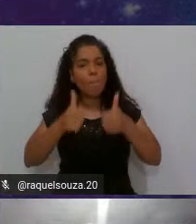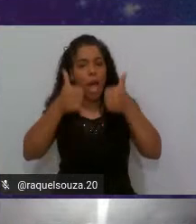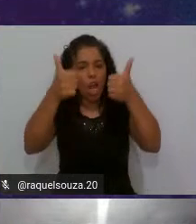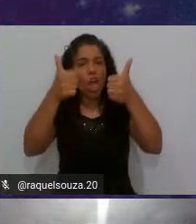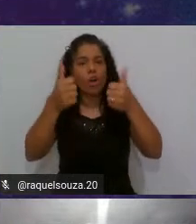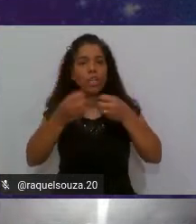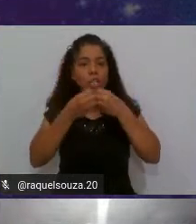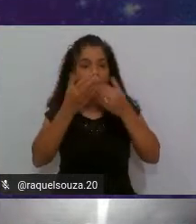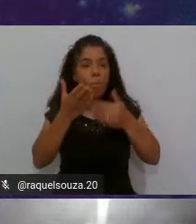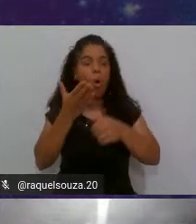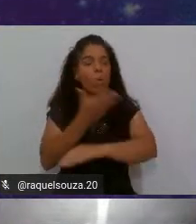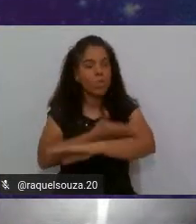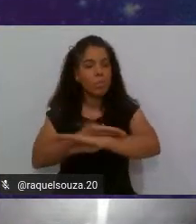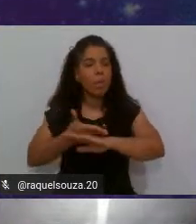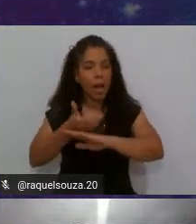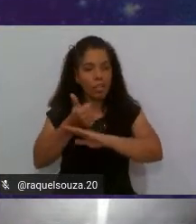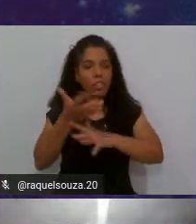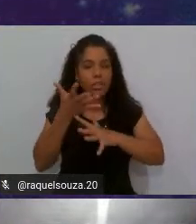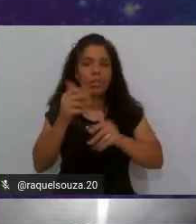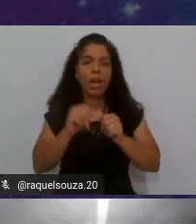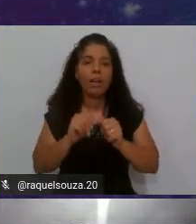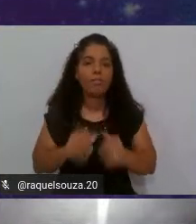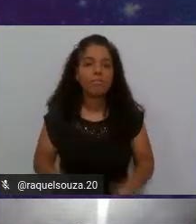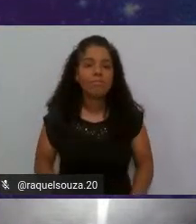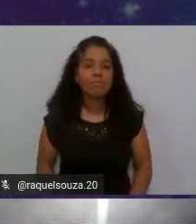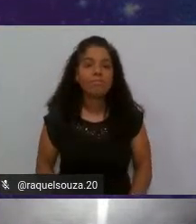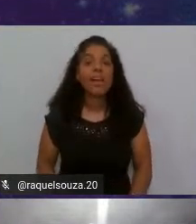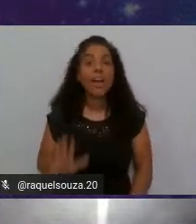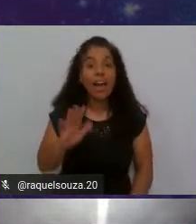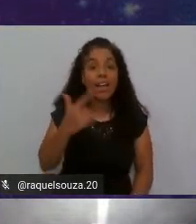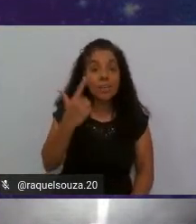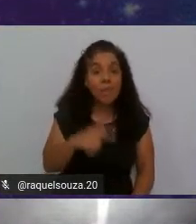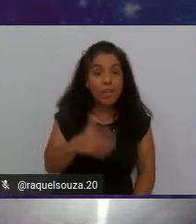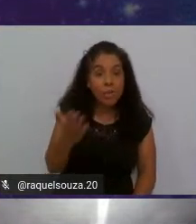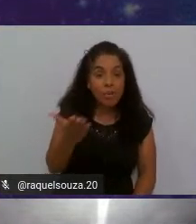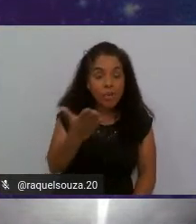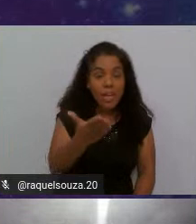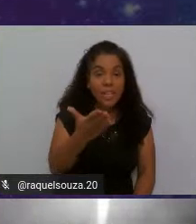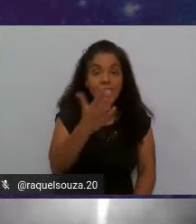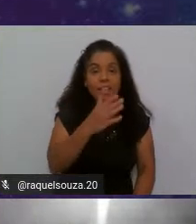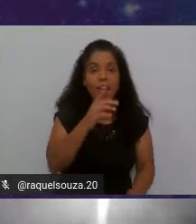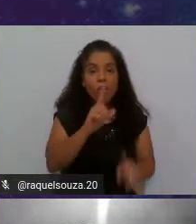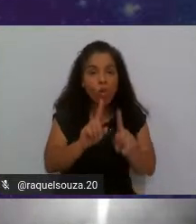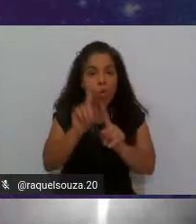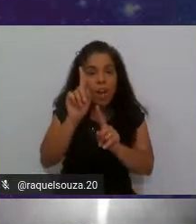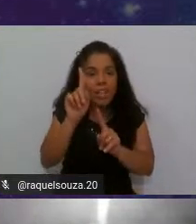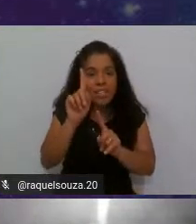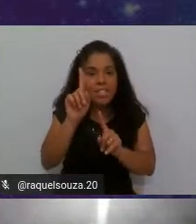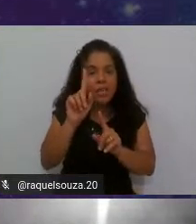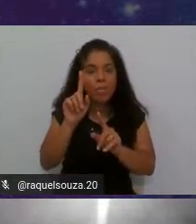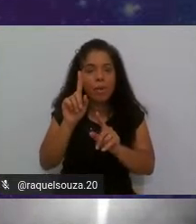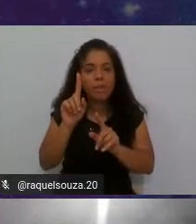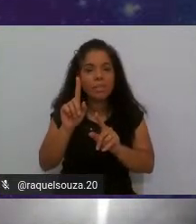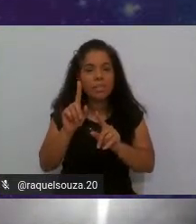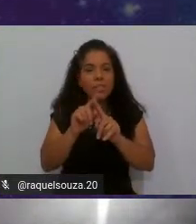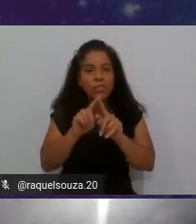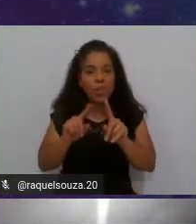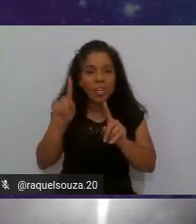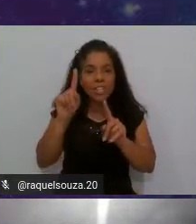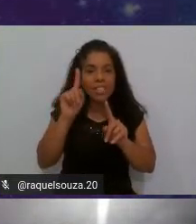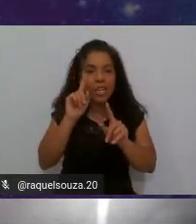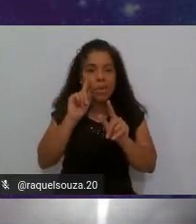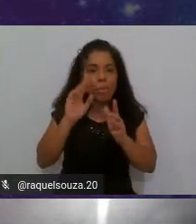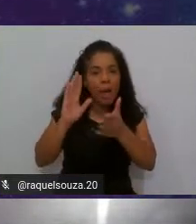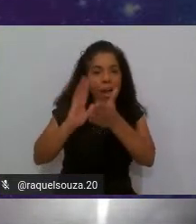práticas aí mais uma vez eu vou subir lá em cima pra pra ele